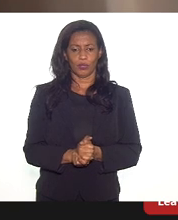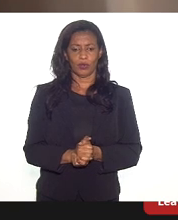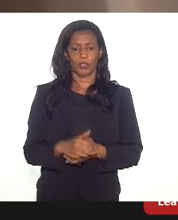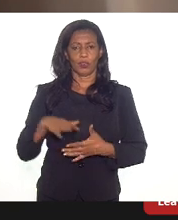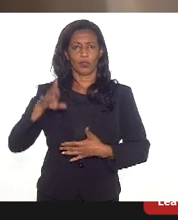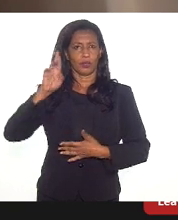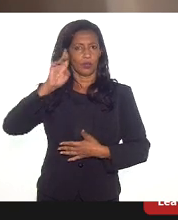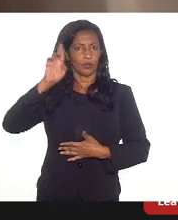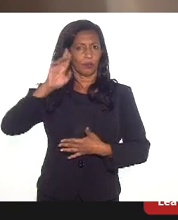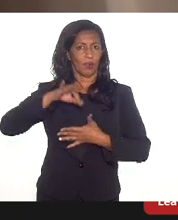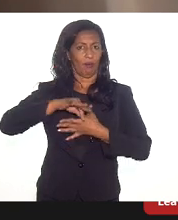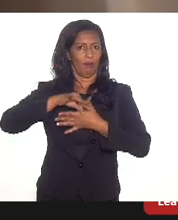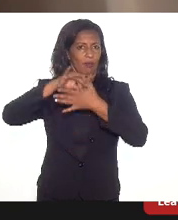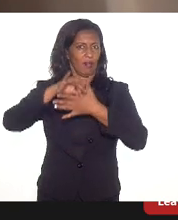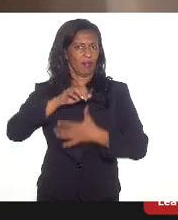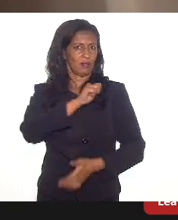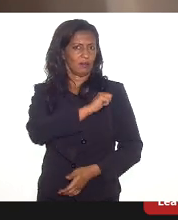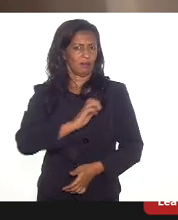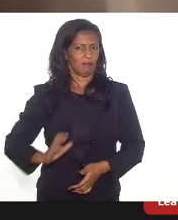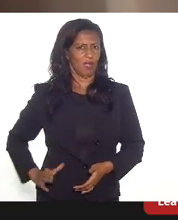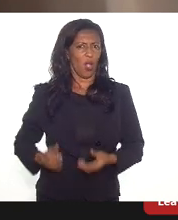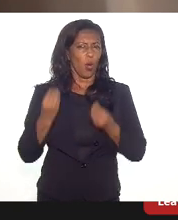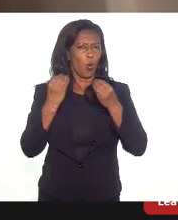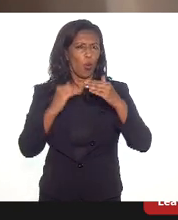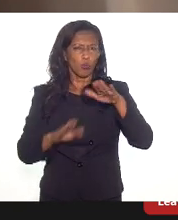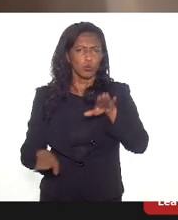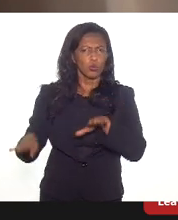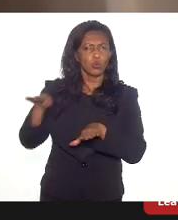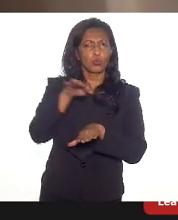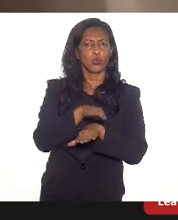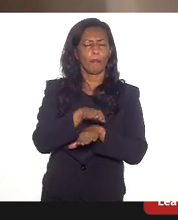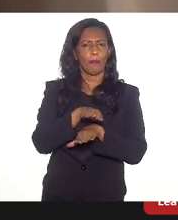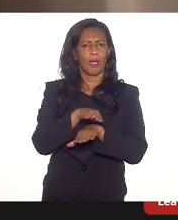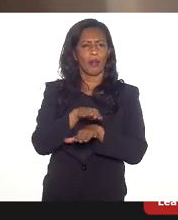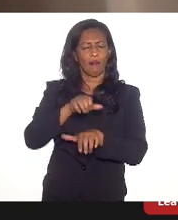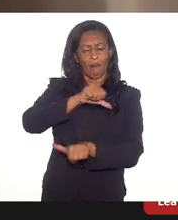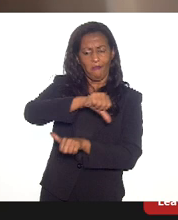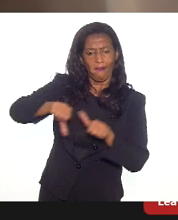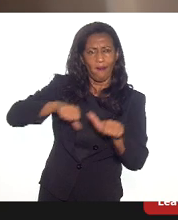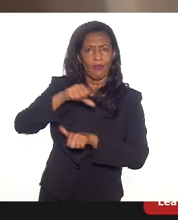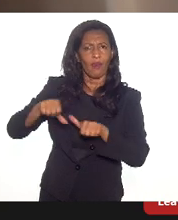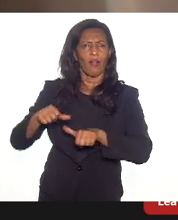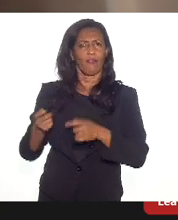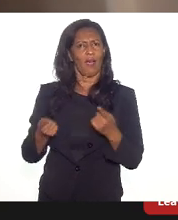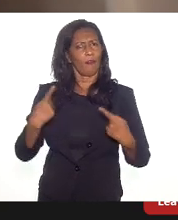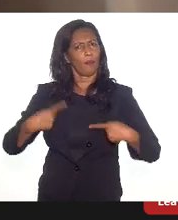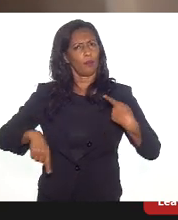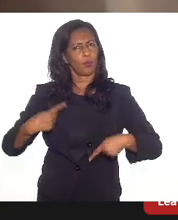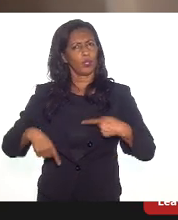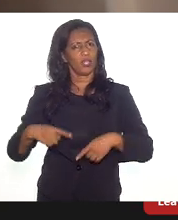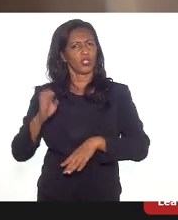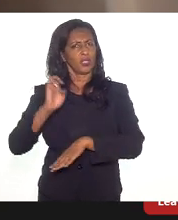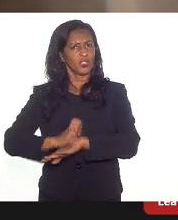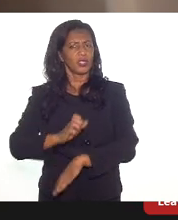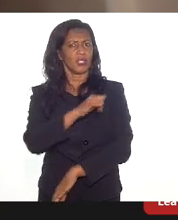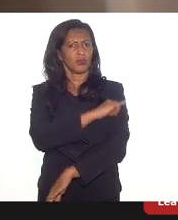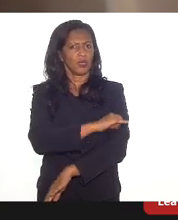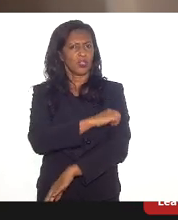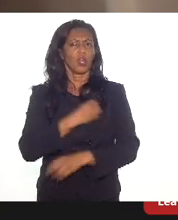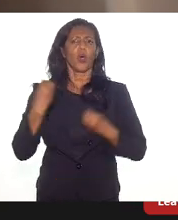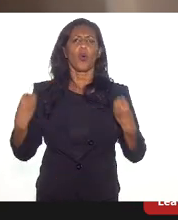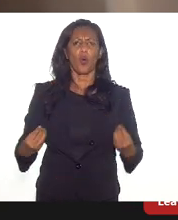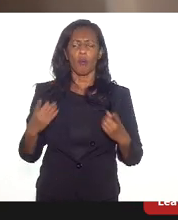quer dizer, o deputado André Siriano, é como é que a gente supera, a gente renova a política no Estado do Rio, como é que a gente faz o debate